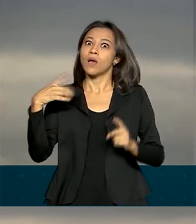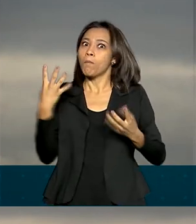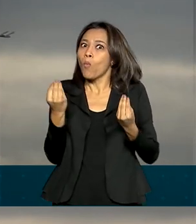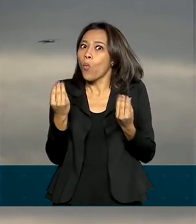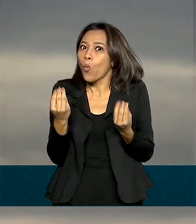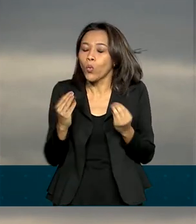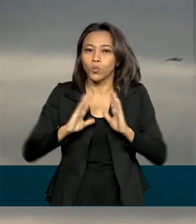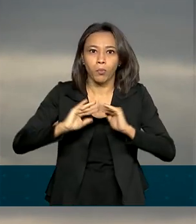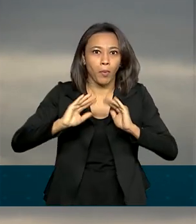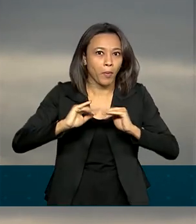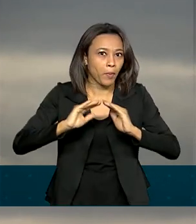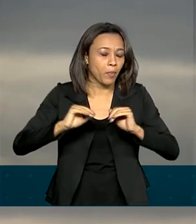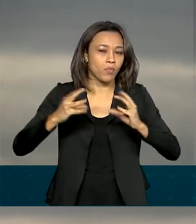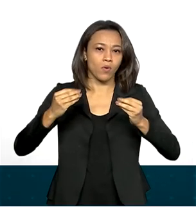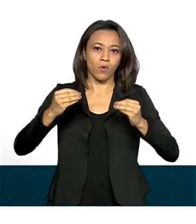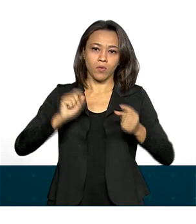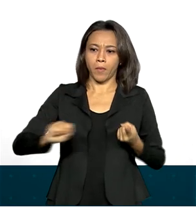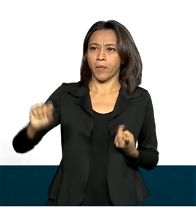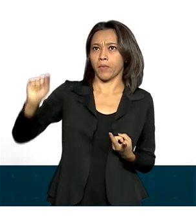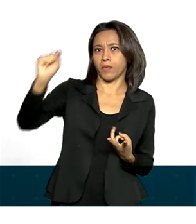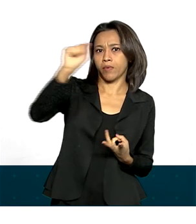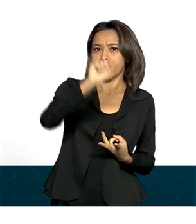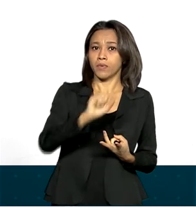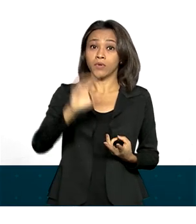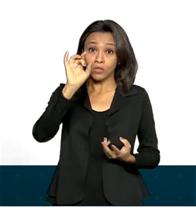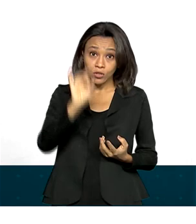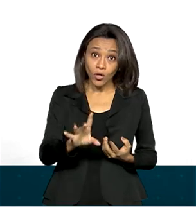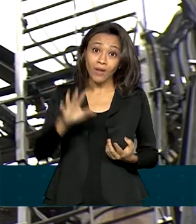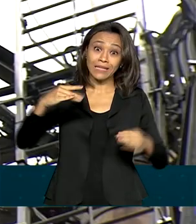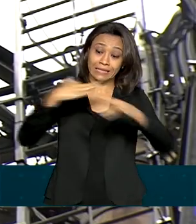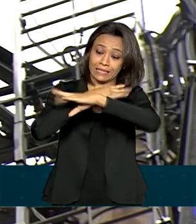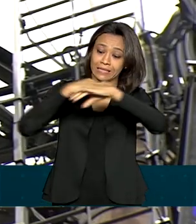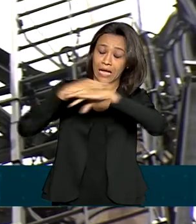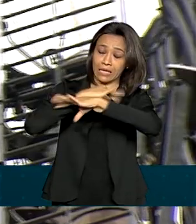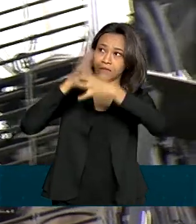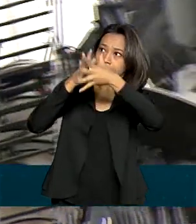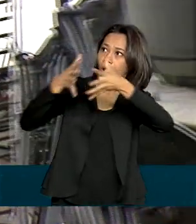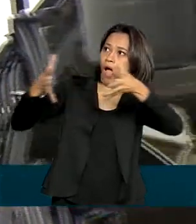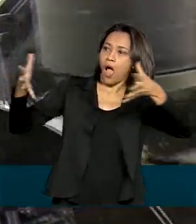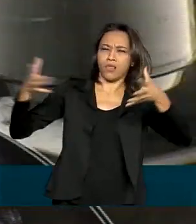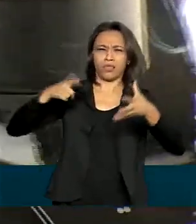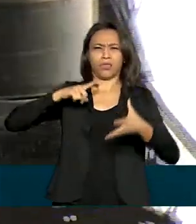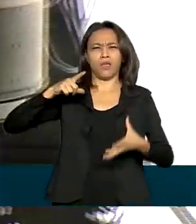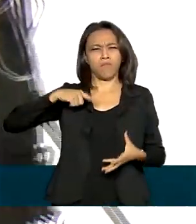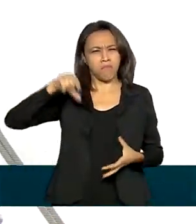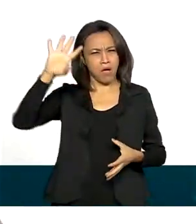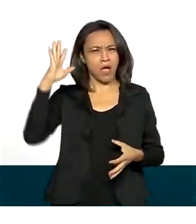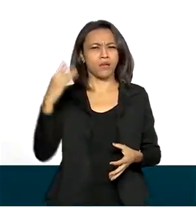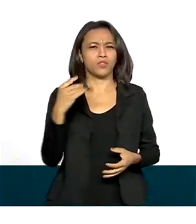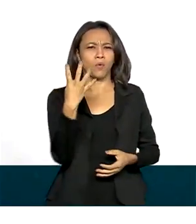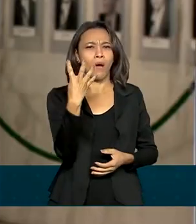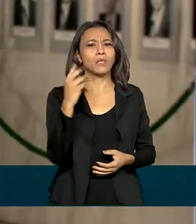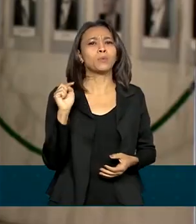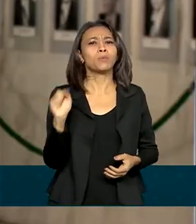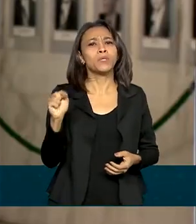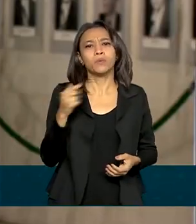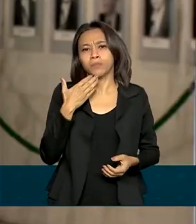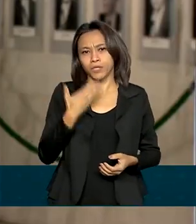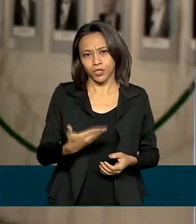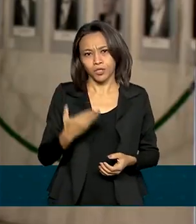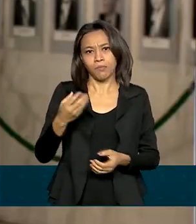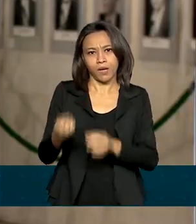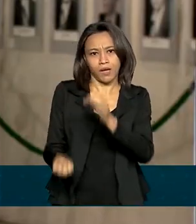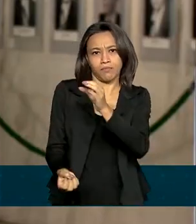acordo com o setor de telecom, somente nas grandes cidades existem mais de 4 mil pedidos para a